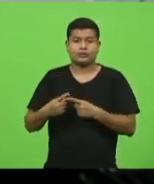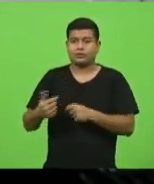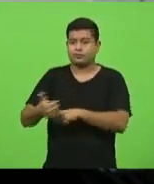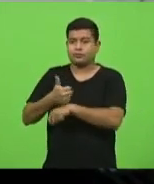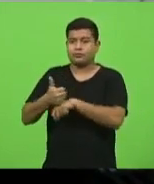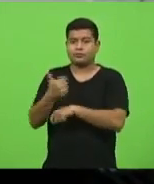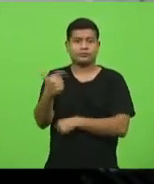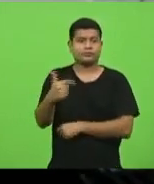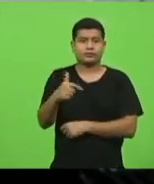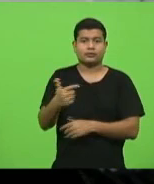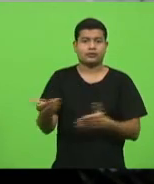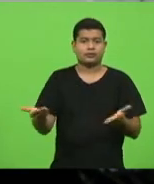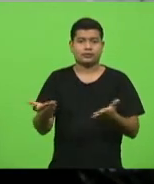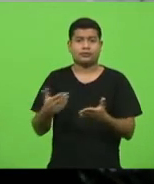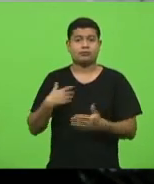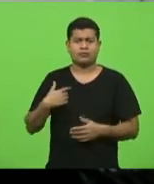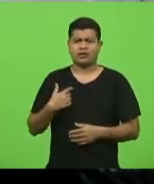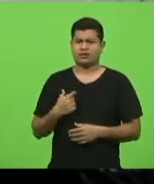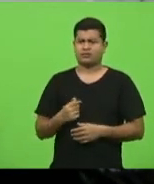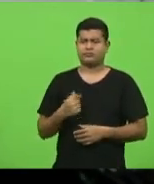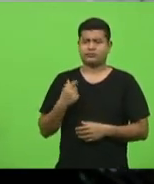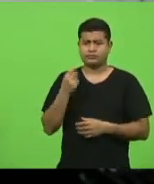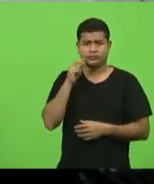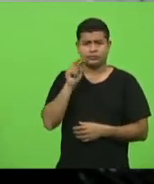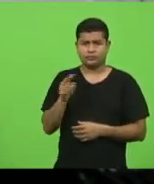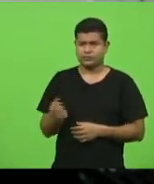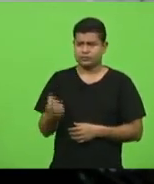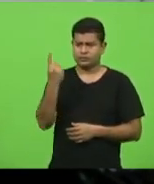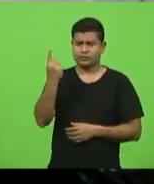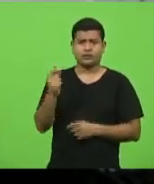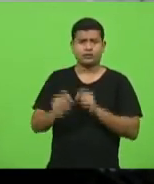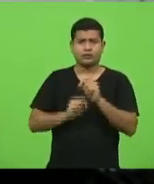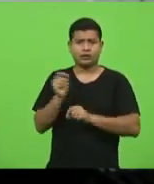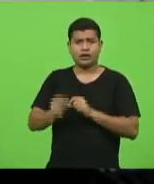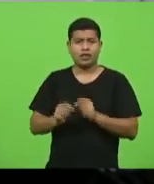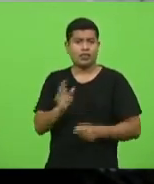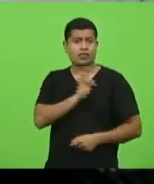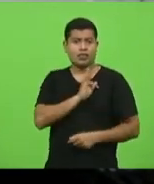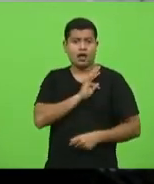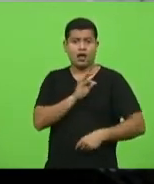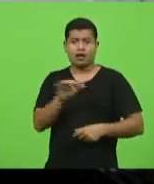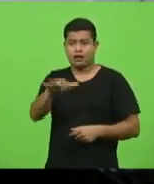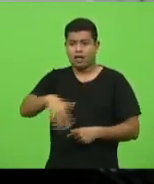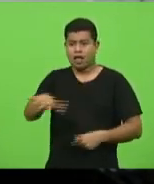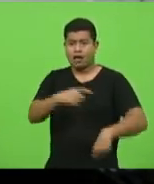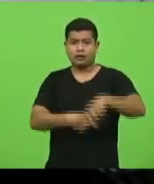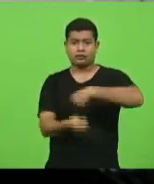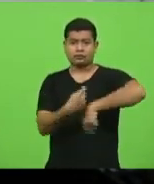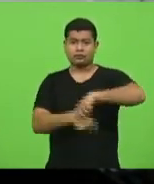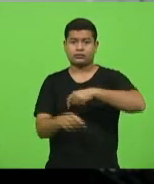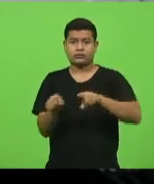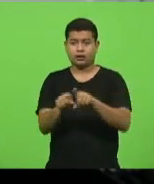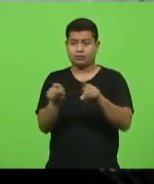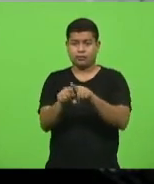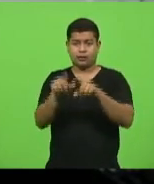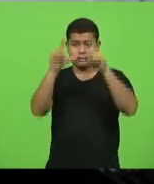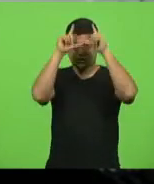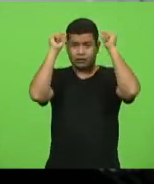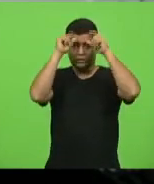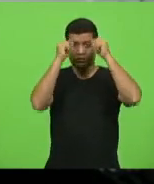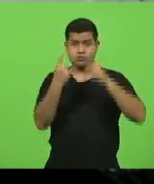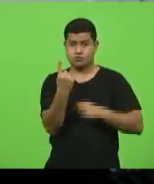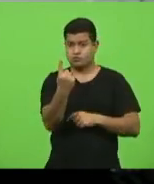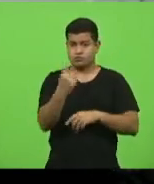que não tem técnicos na área administrativa e técnicos na área de enfermagem. Apenas um